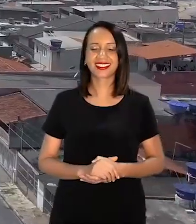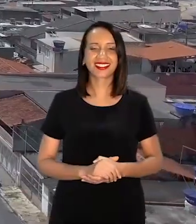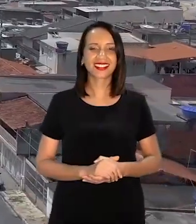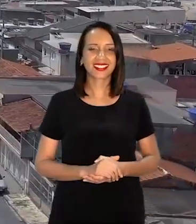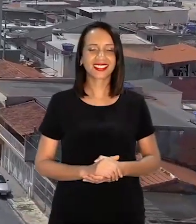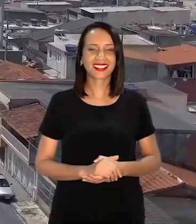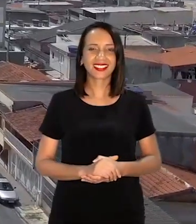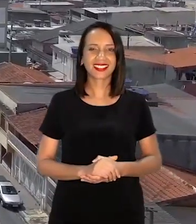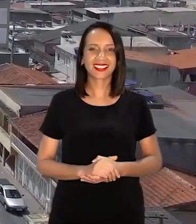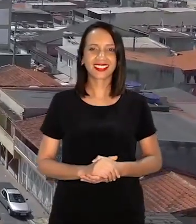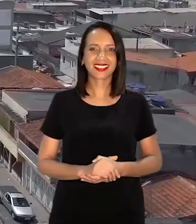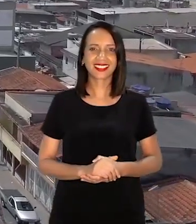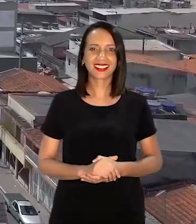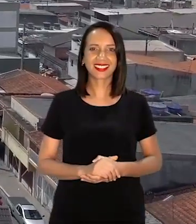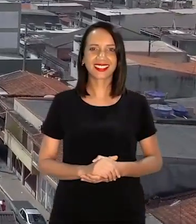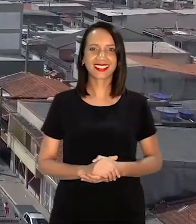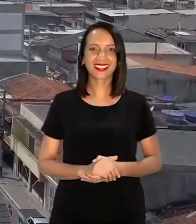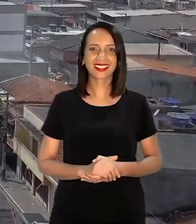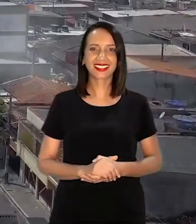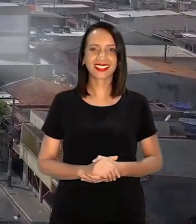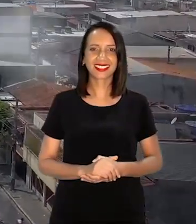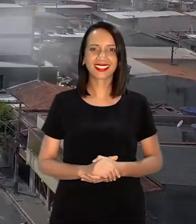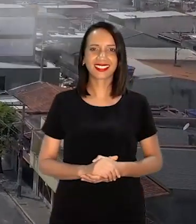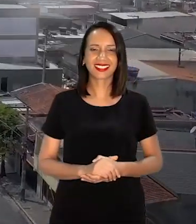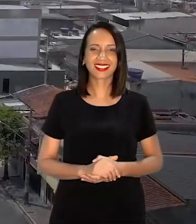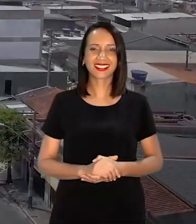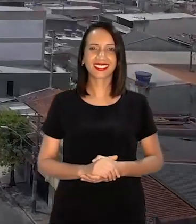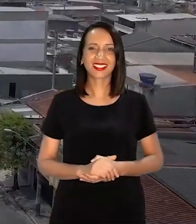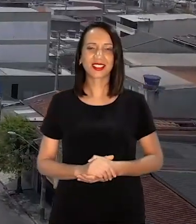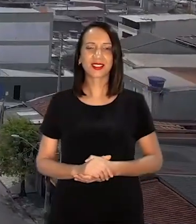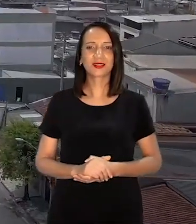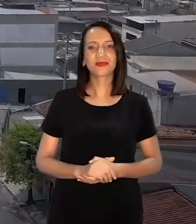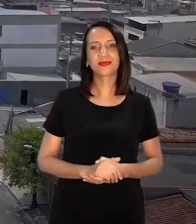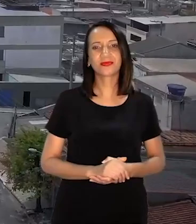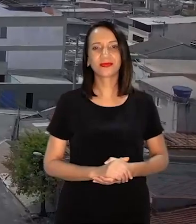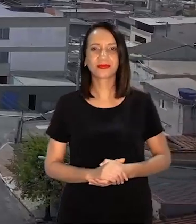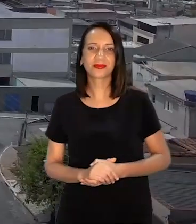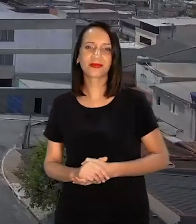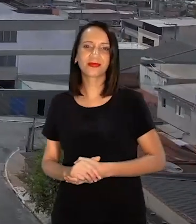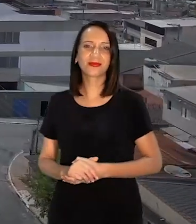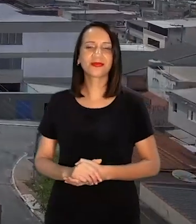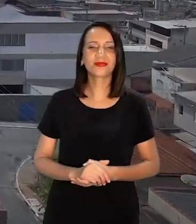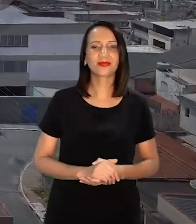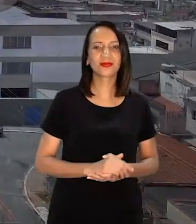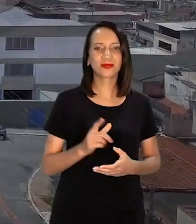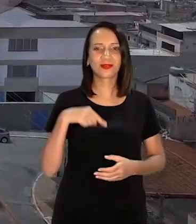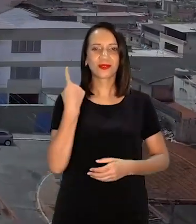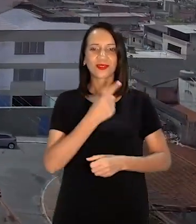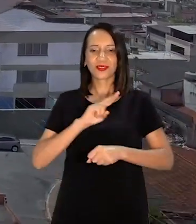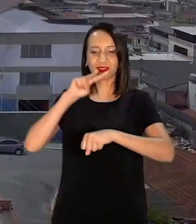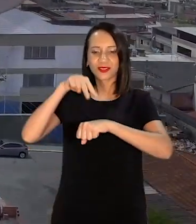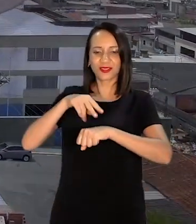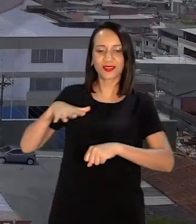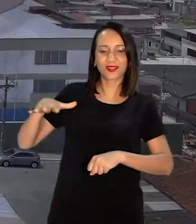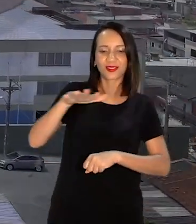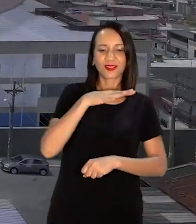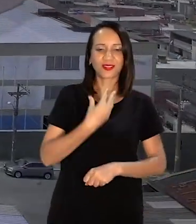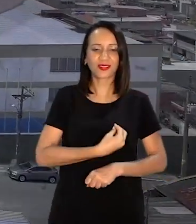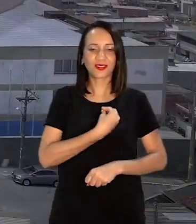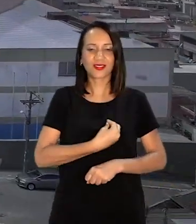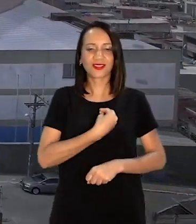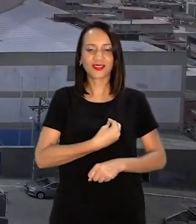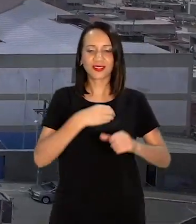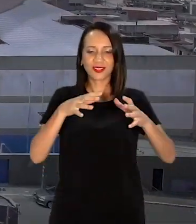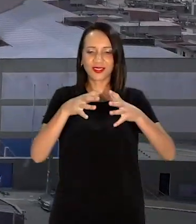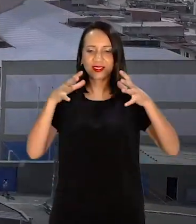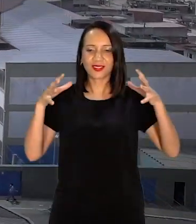Vista aérea de um bairro Ilustração do mapa do Brasil Nós estamos aqui inseridos no menor